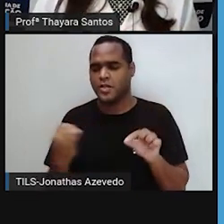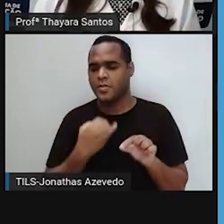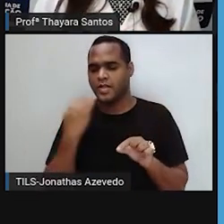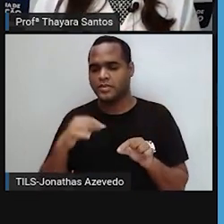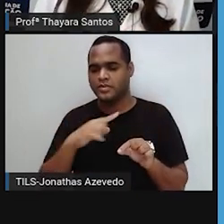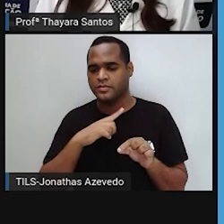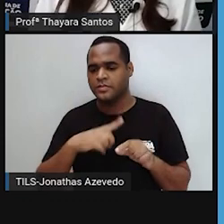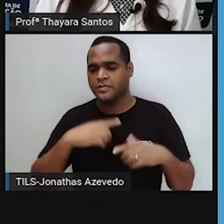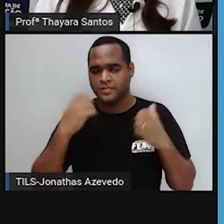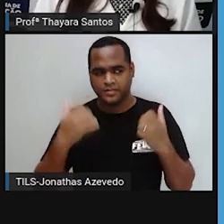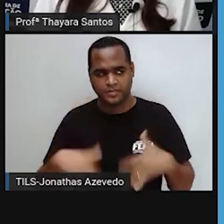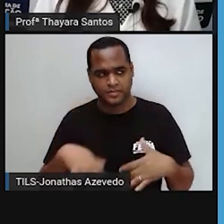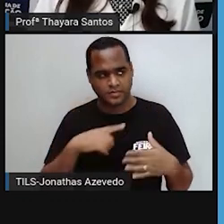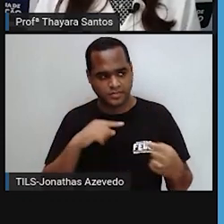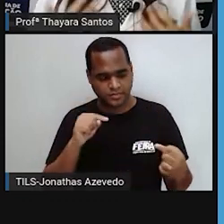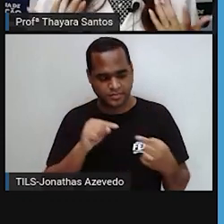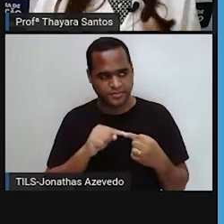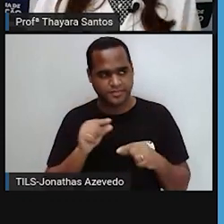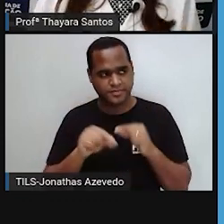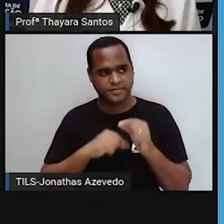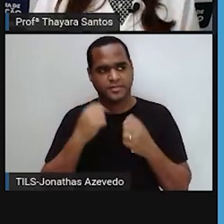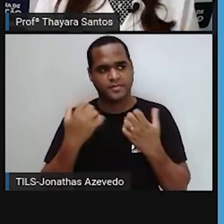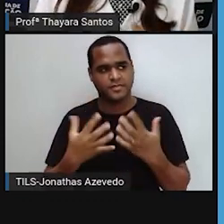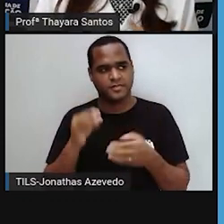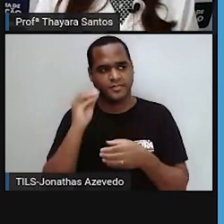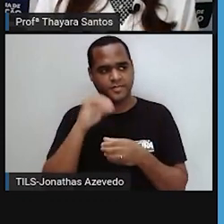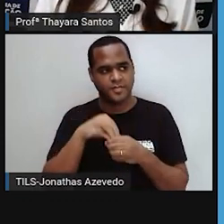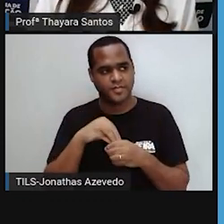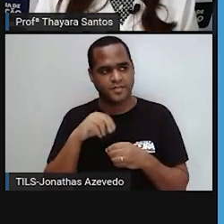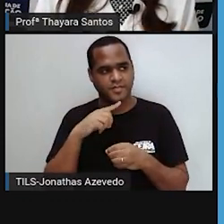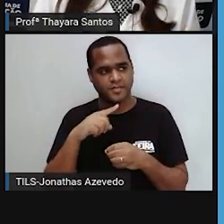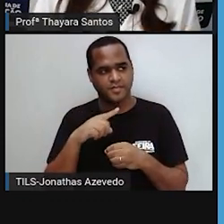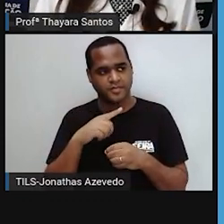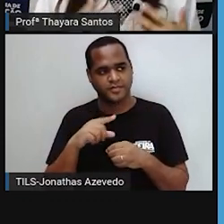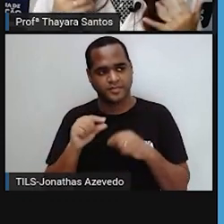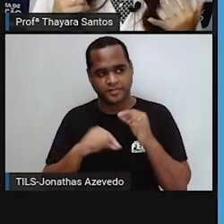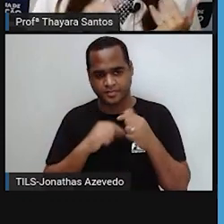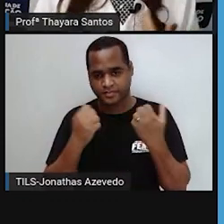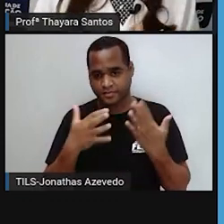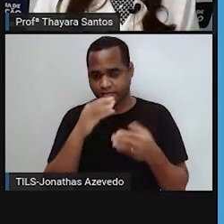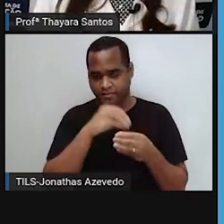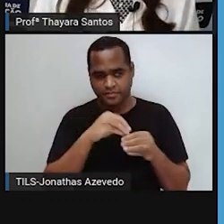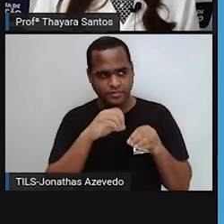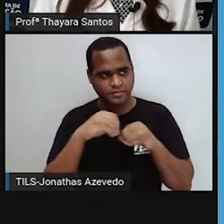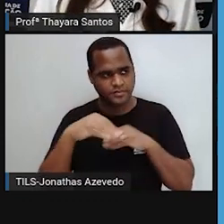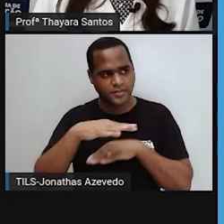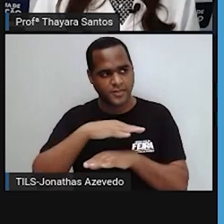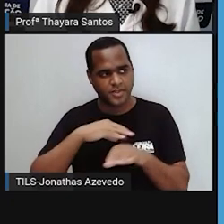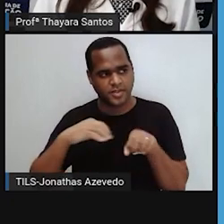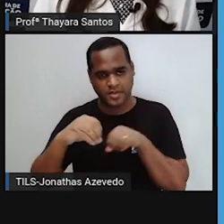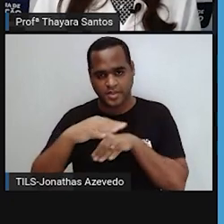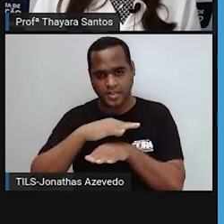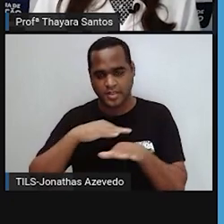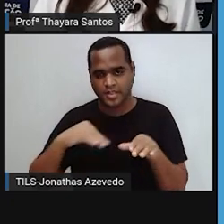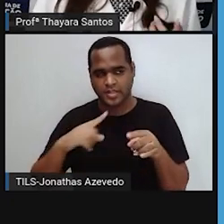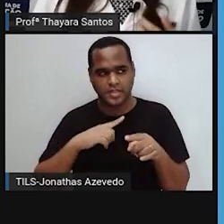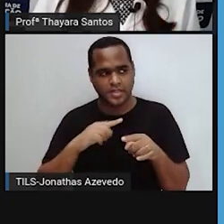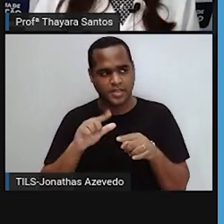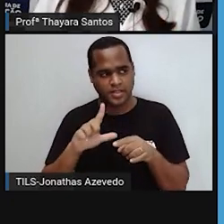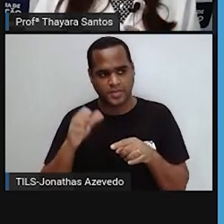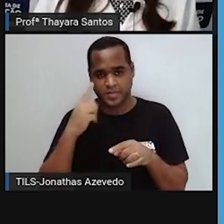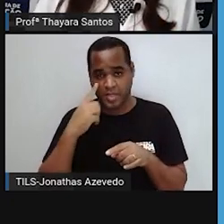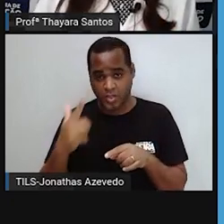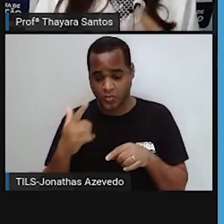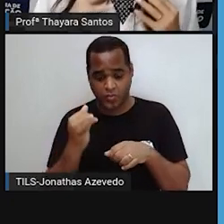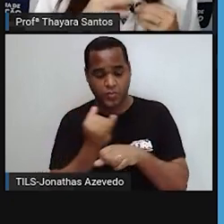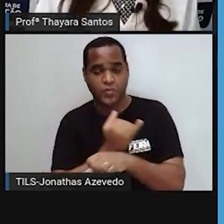retículo endoplasmático não granuloso? A função dele é o transporte de aminoácidos, a síntese de lipídios, que é gordura, e